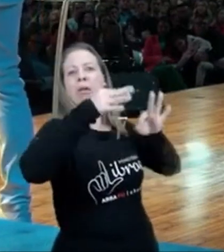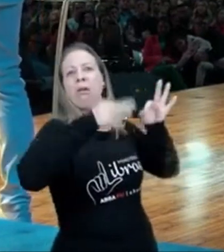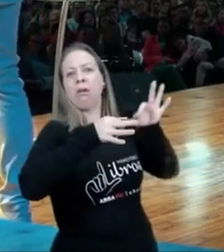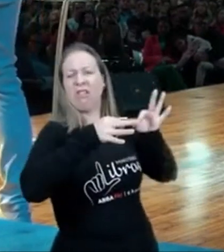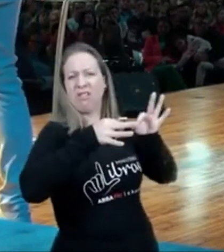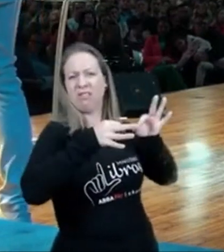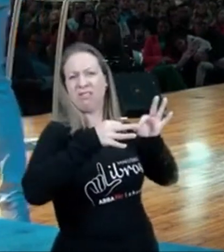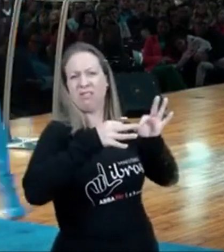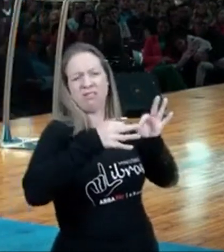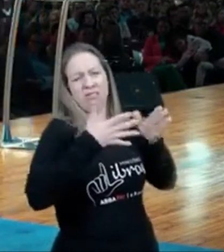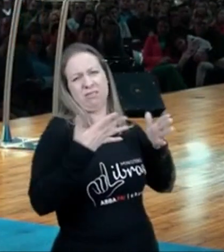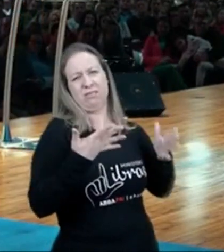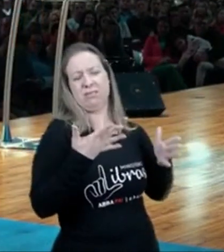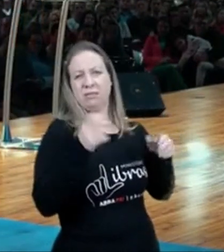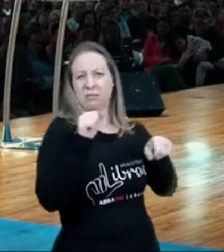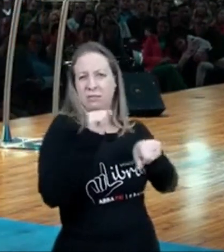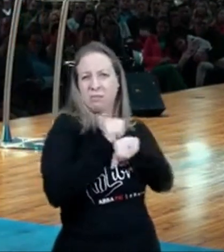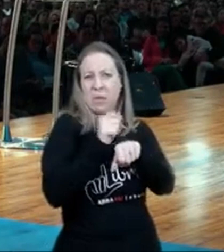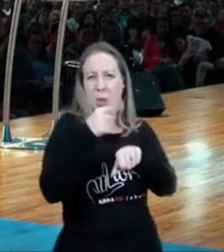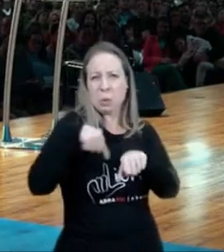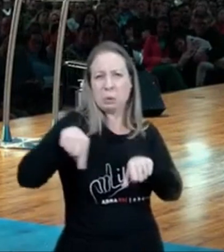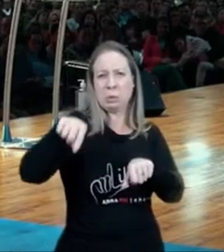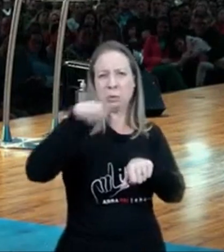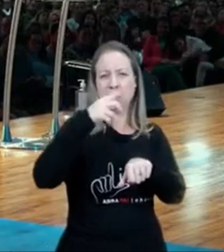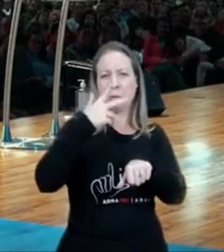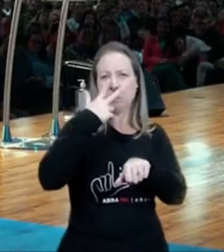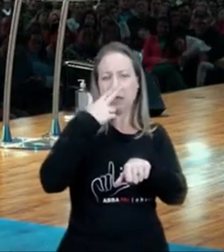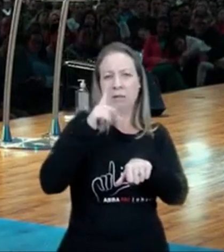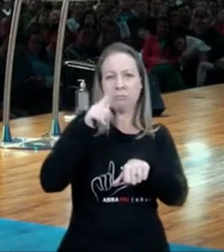não é um gancho escrito teologia, para puxar, é um sarrafo,